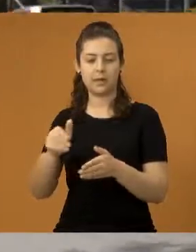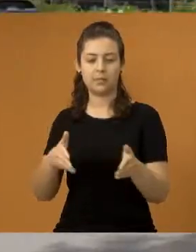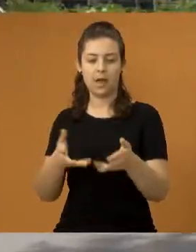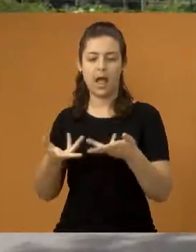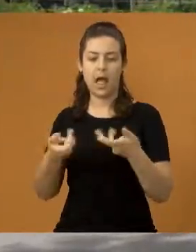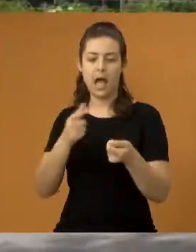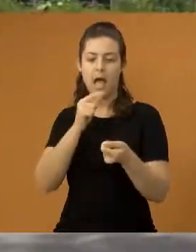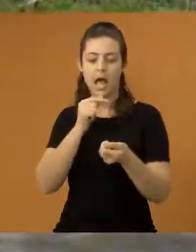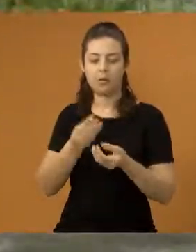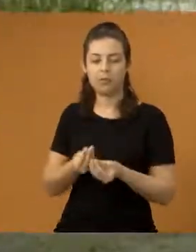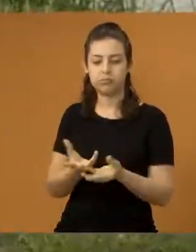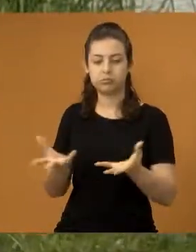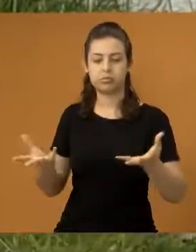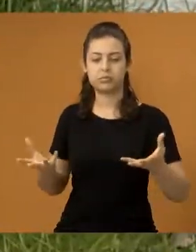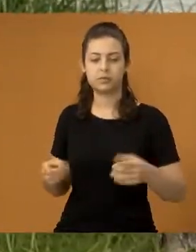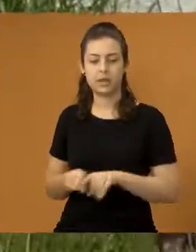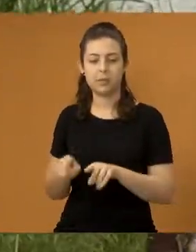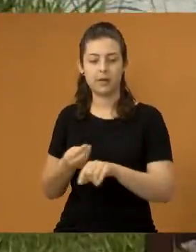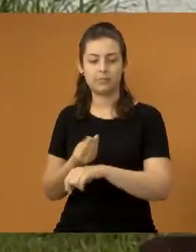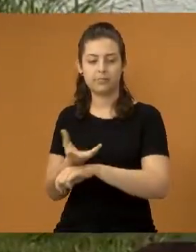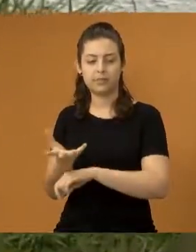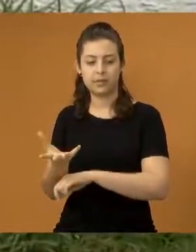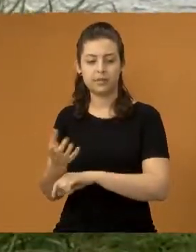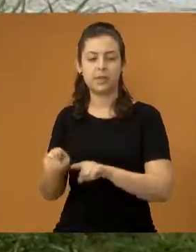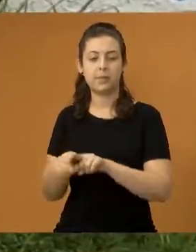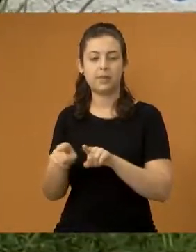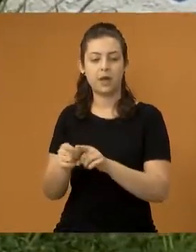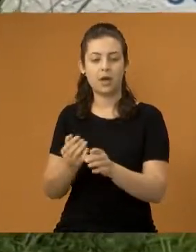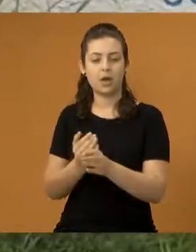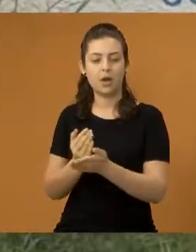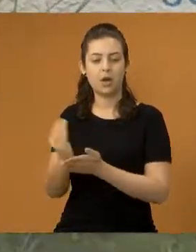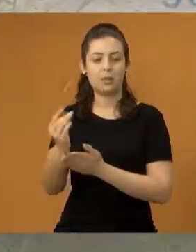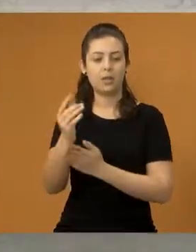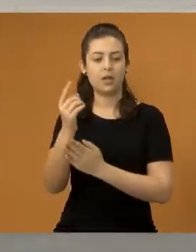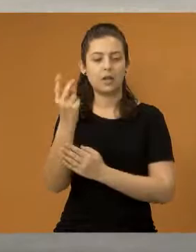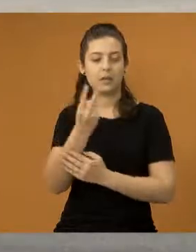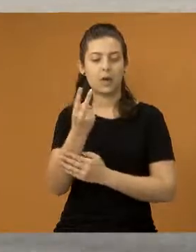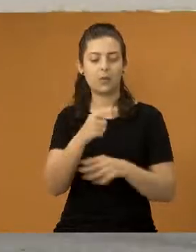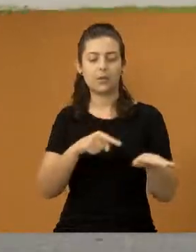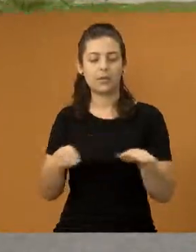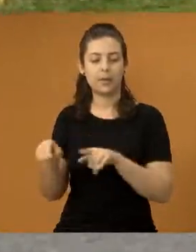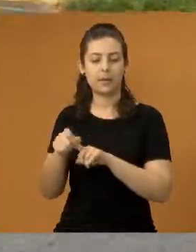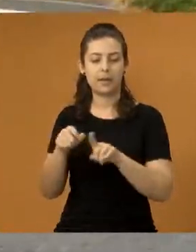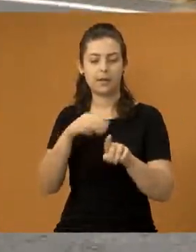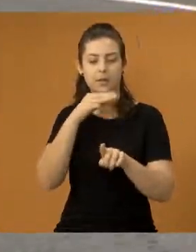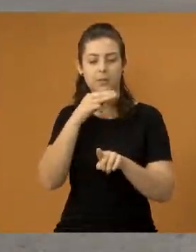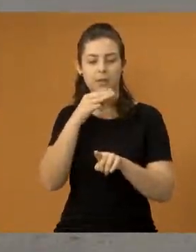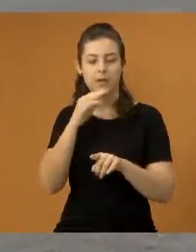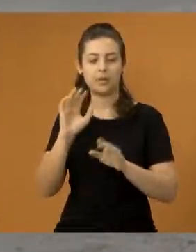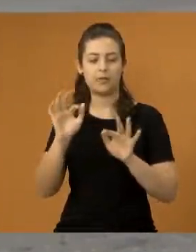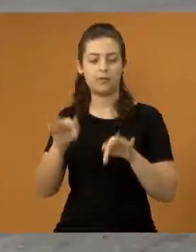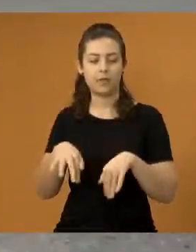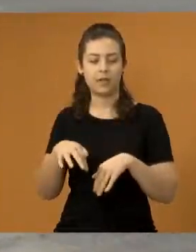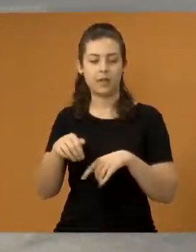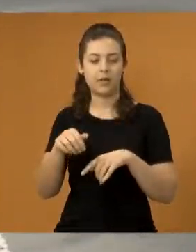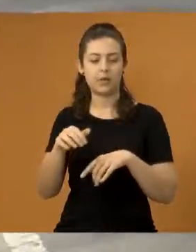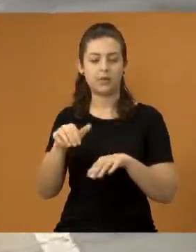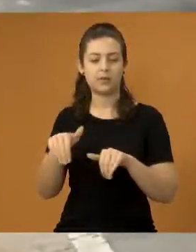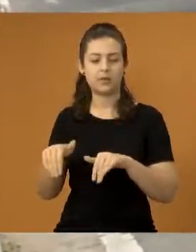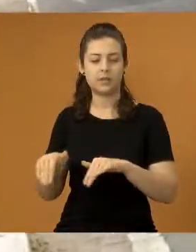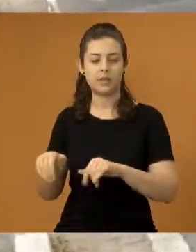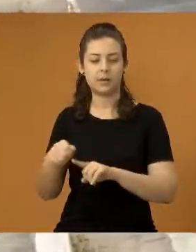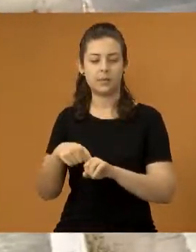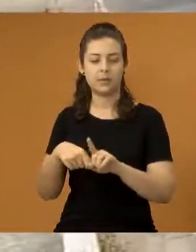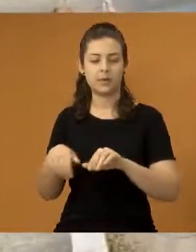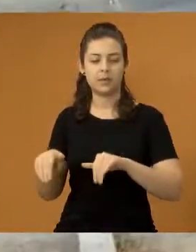população, e de acordo com o SAI, as obras começarão na segunda semana de março e devem terminar no final de setembro. O